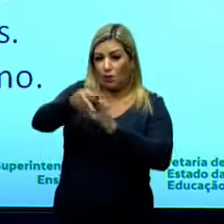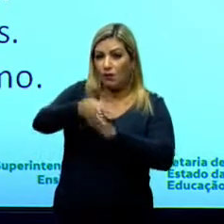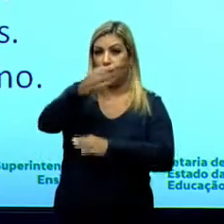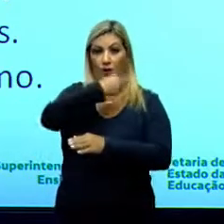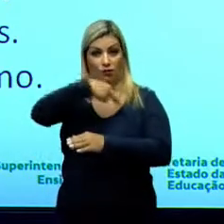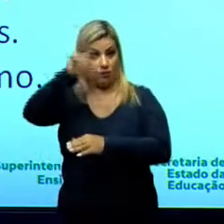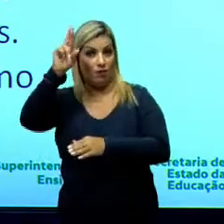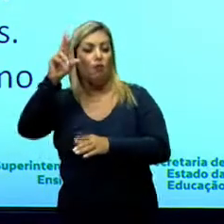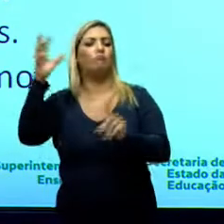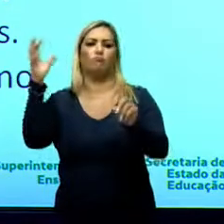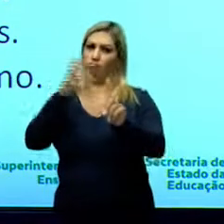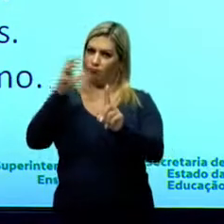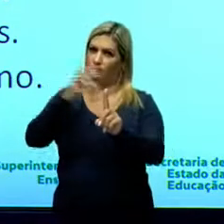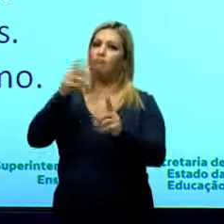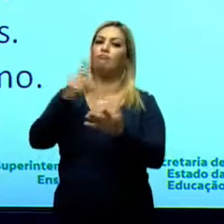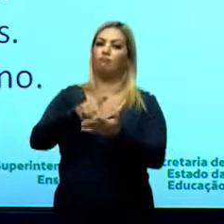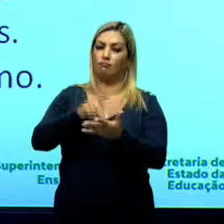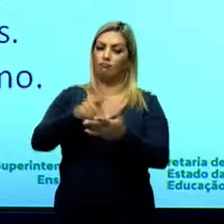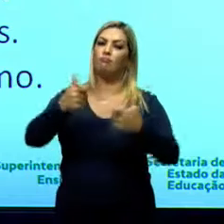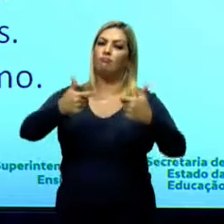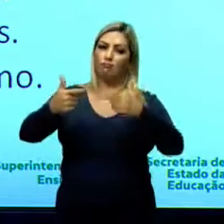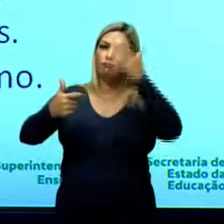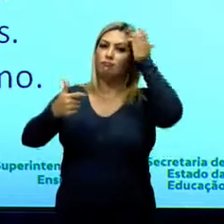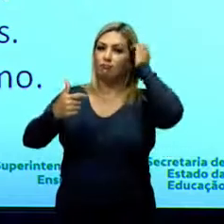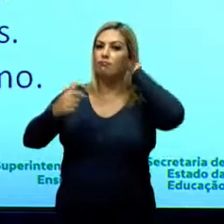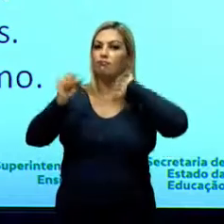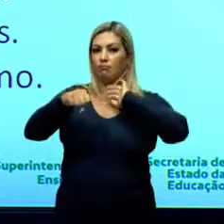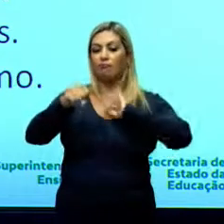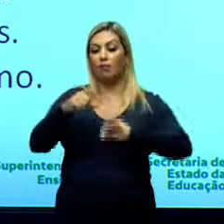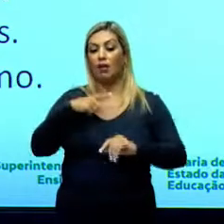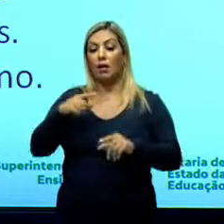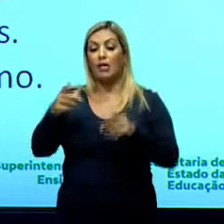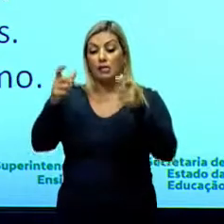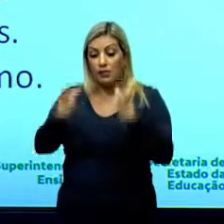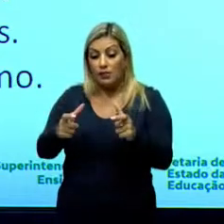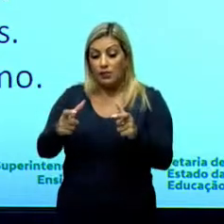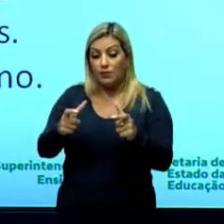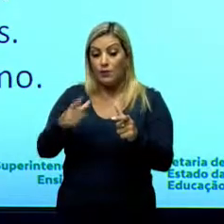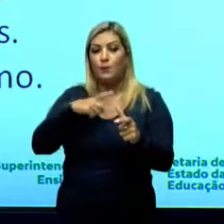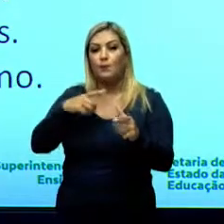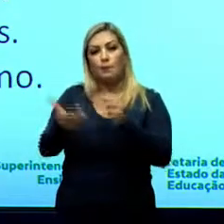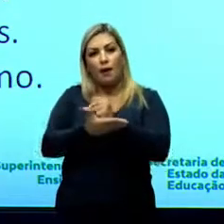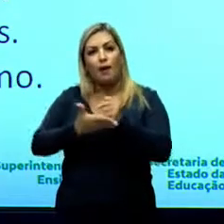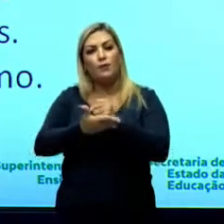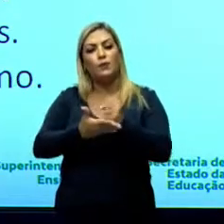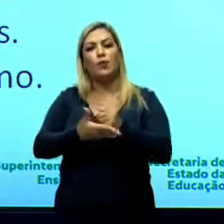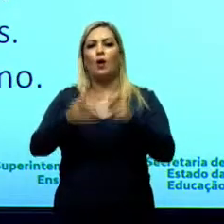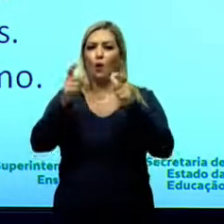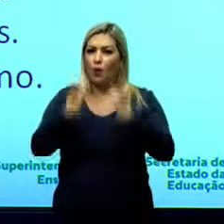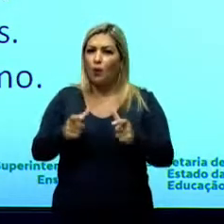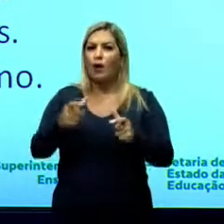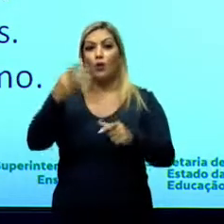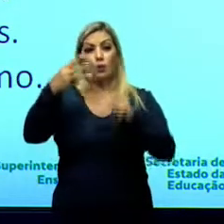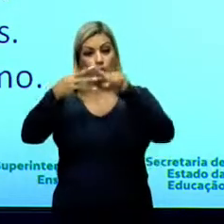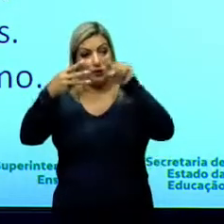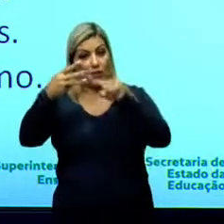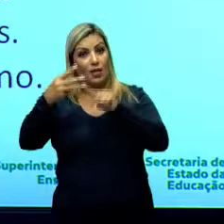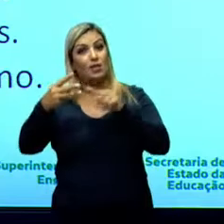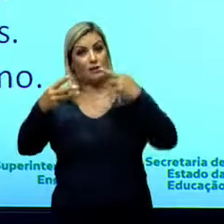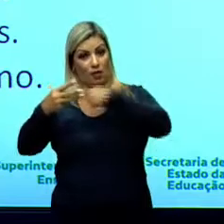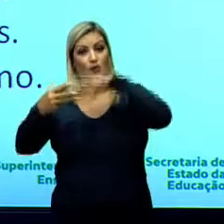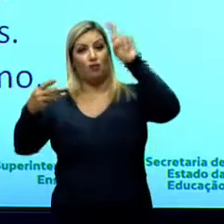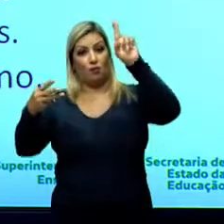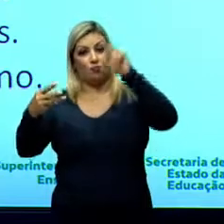A religião, ela influencia bastante nos conflitos ali. Nessa região, a gente vai ter basicamente aí o berço de três grandes religiões.